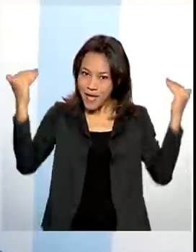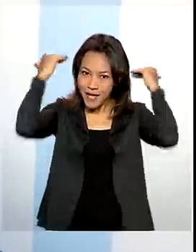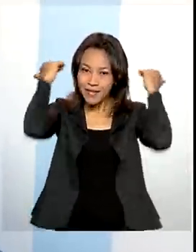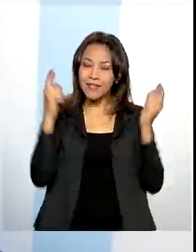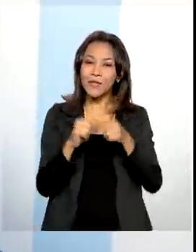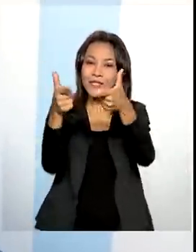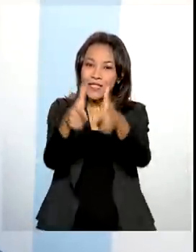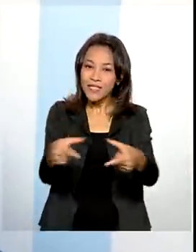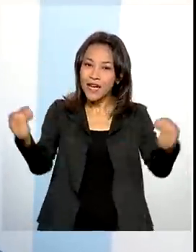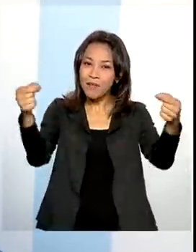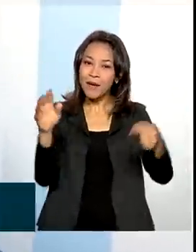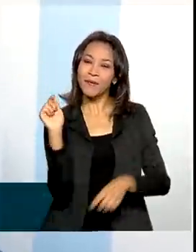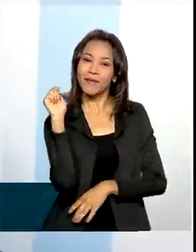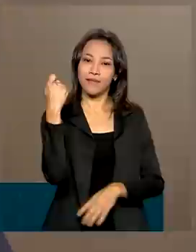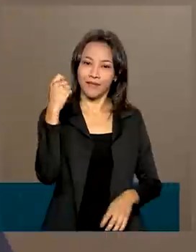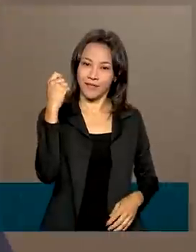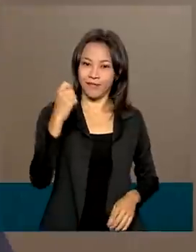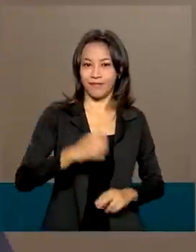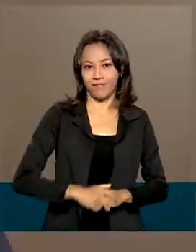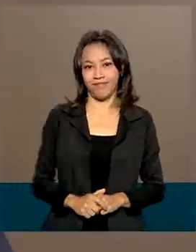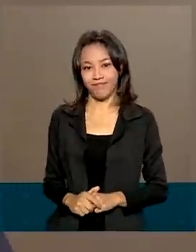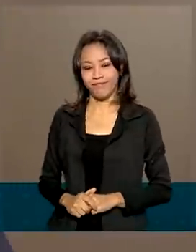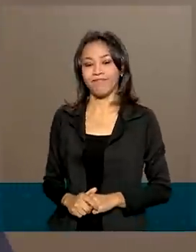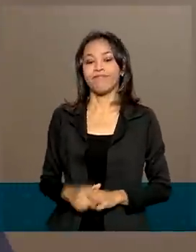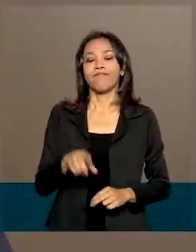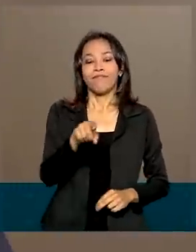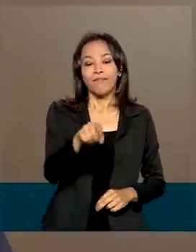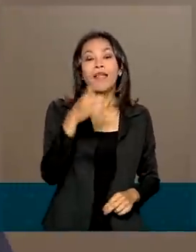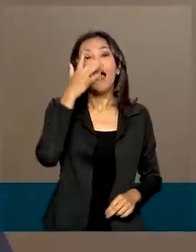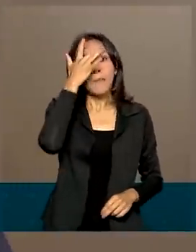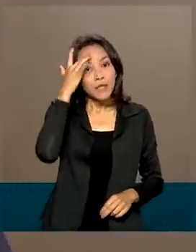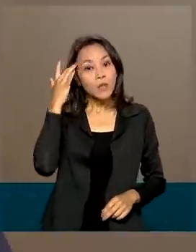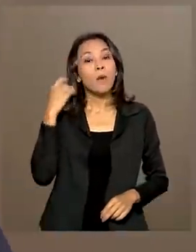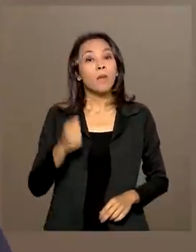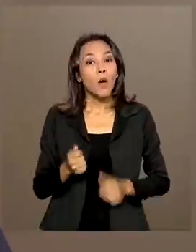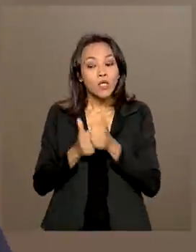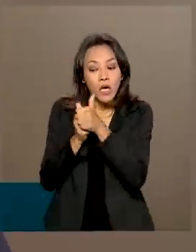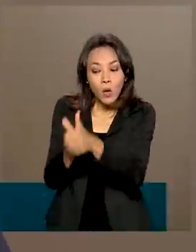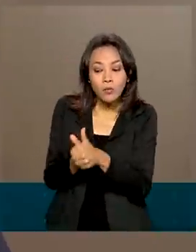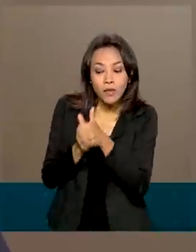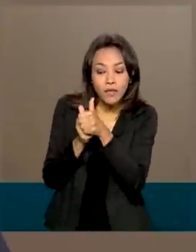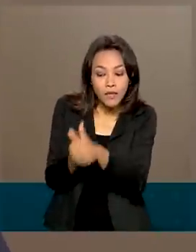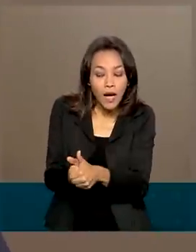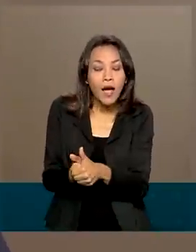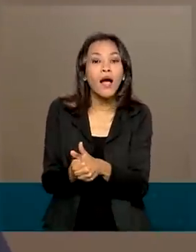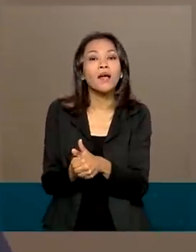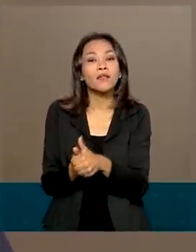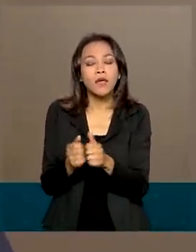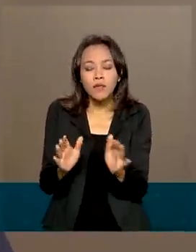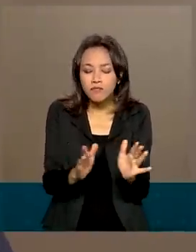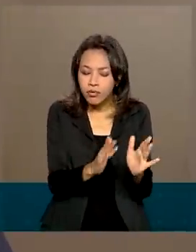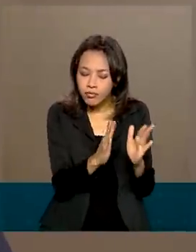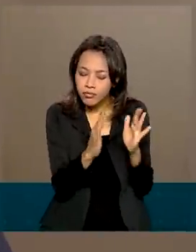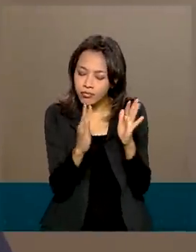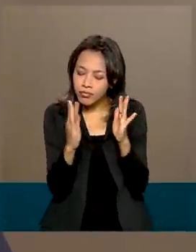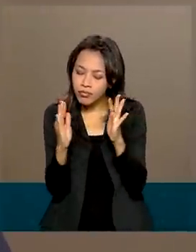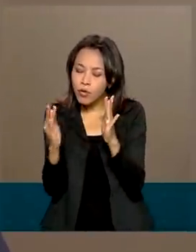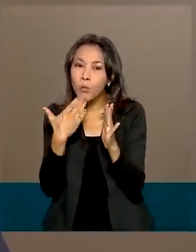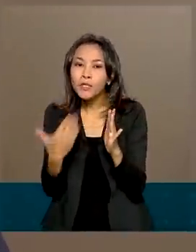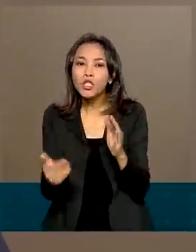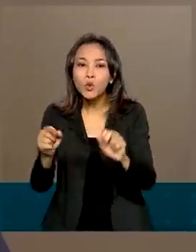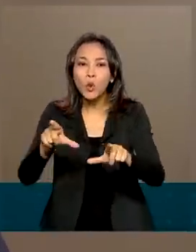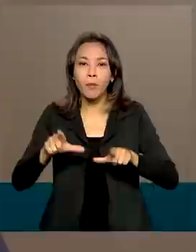Japão e Argentina. O cidadão pode acompanhar o andamento da solicitação pelo portal, ele vai receber